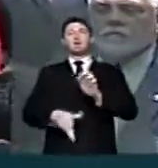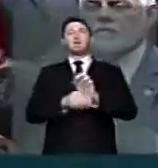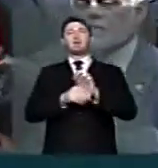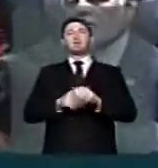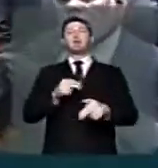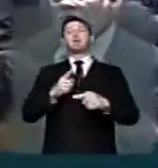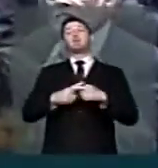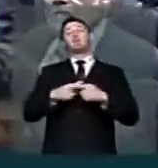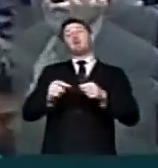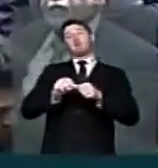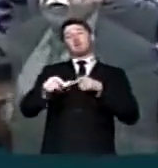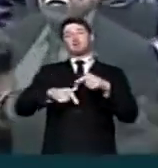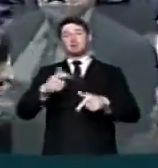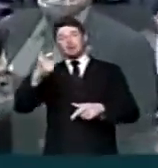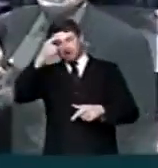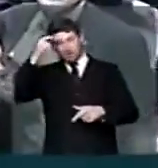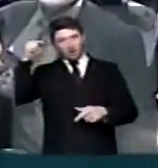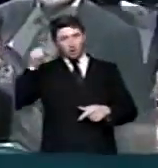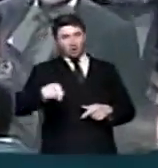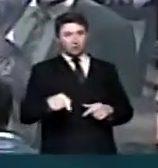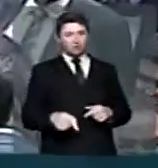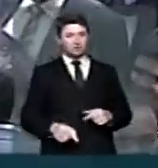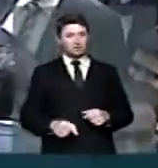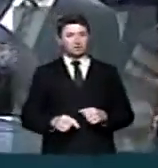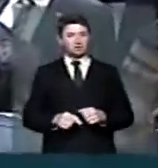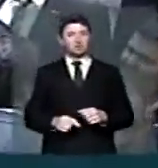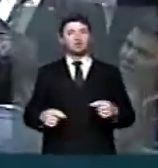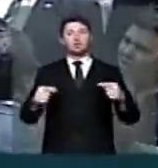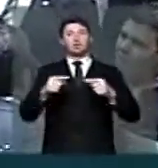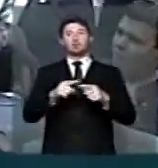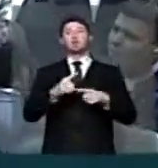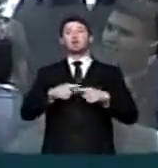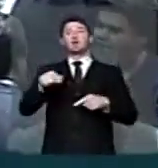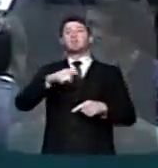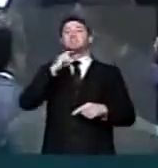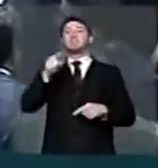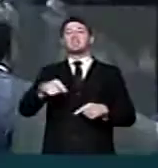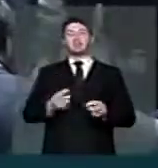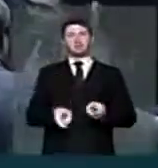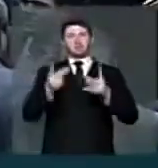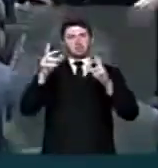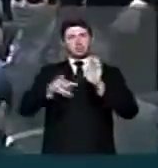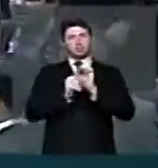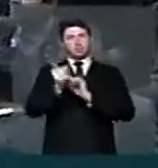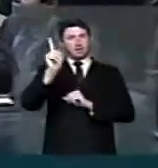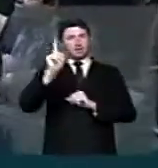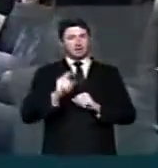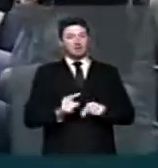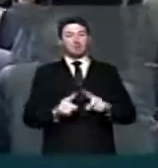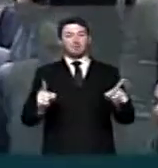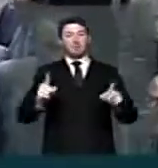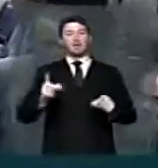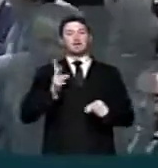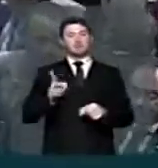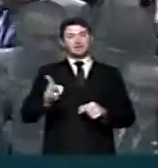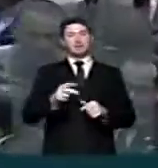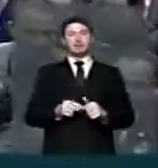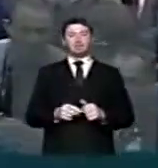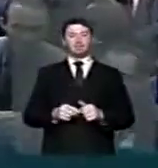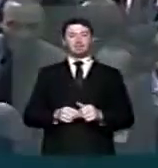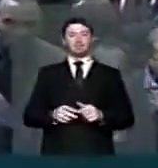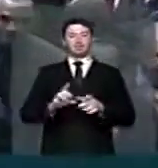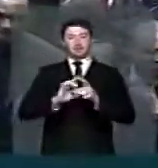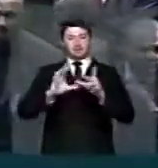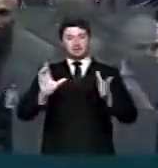exercício dessa consciência em detrimento porque ninguém aqui se vende por emenda. Mas todas as vezes que é